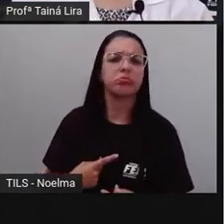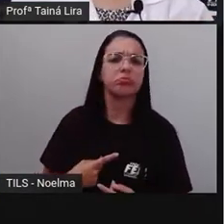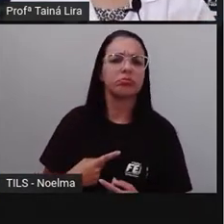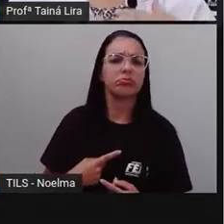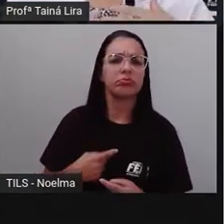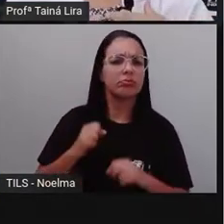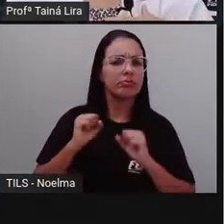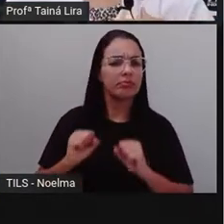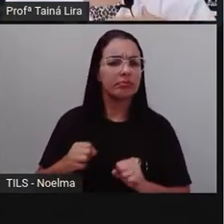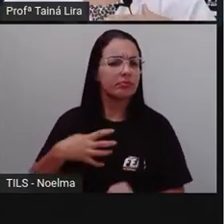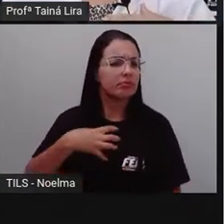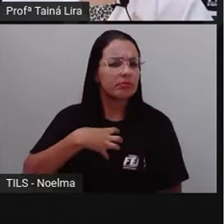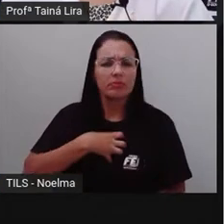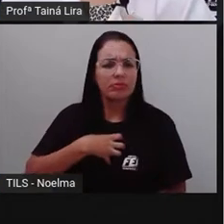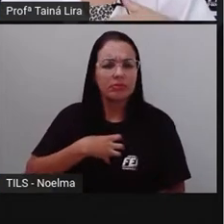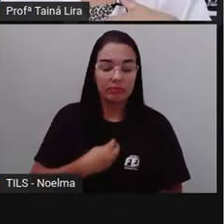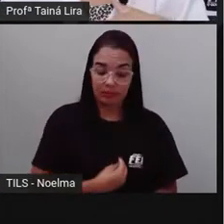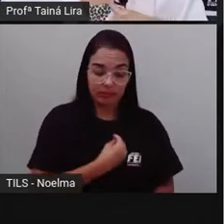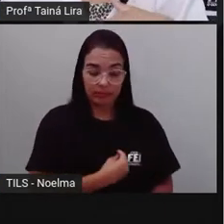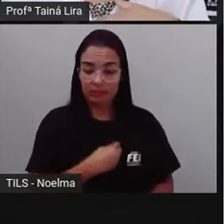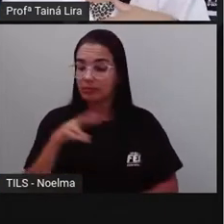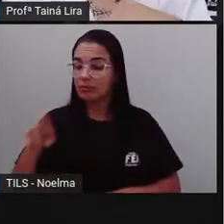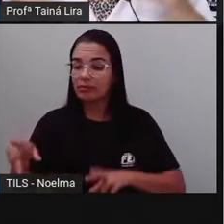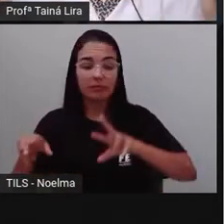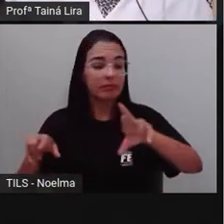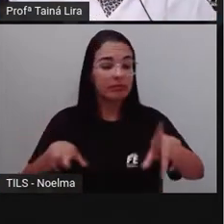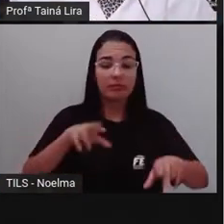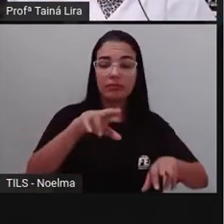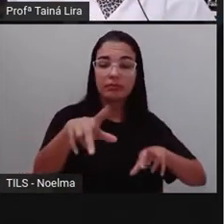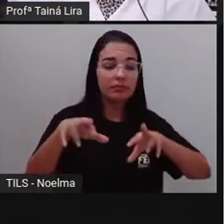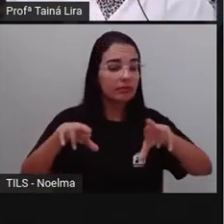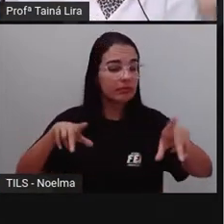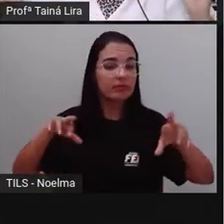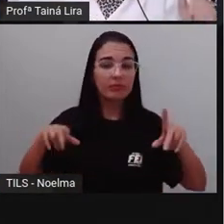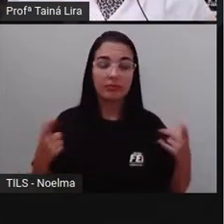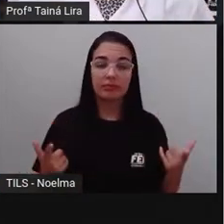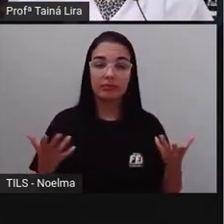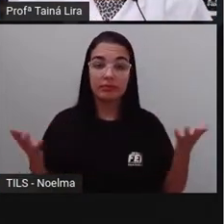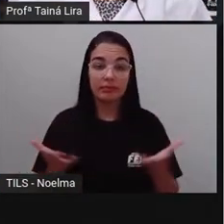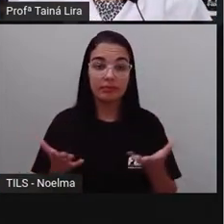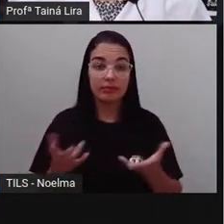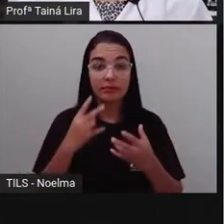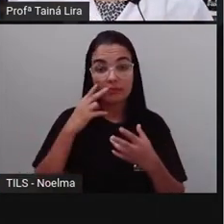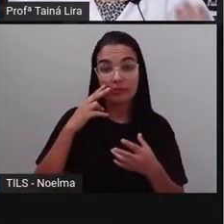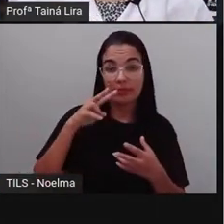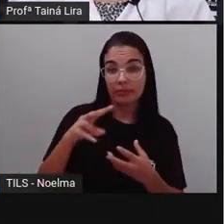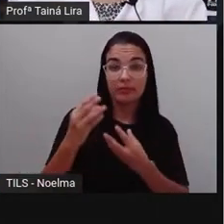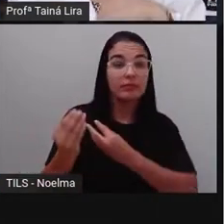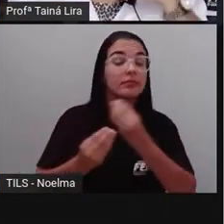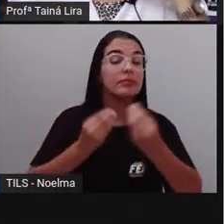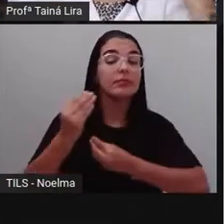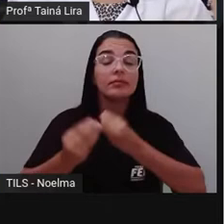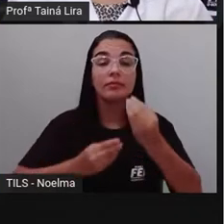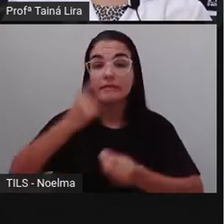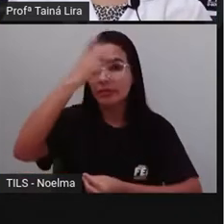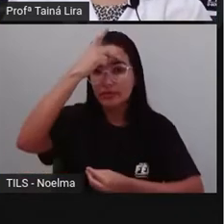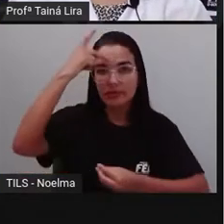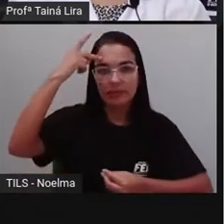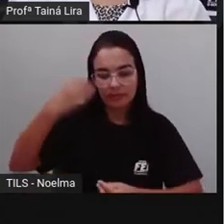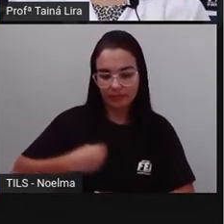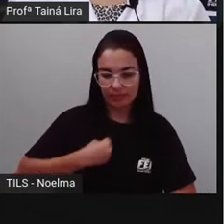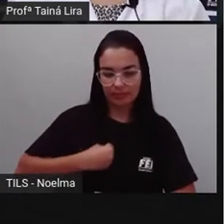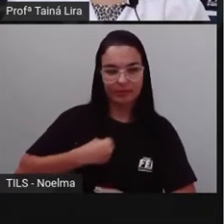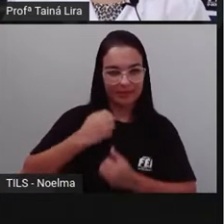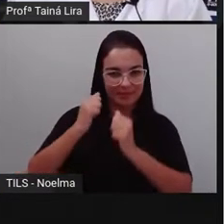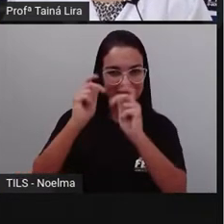outro povo. Então, nós temos povos que vivem de várias maneiras e aí vamos vendo aqui como é que as pessoas vivem, tá